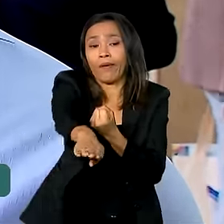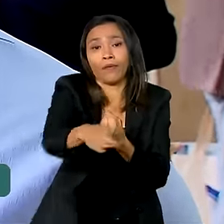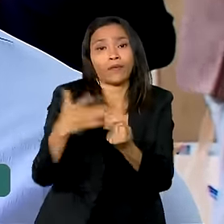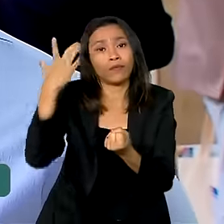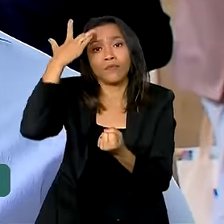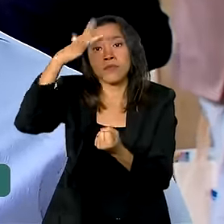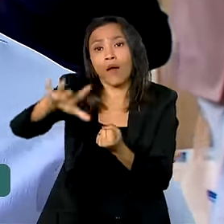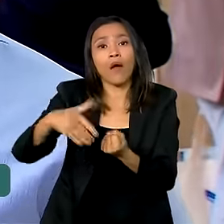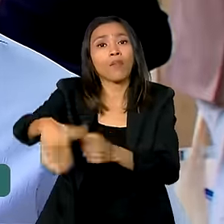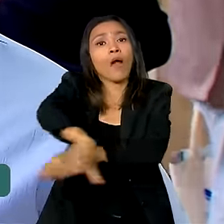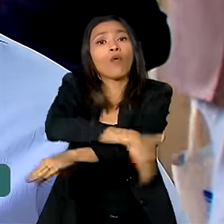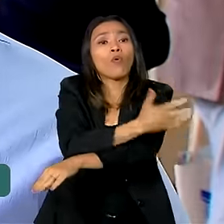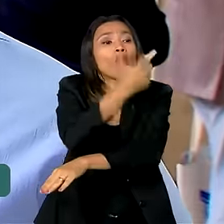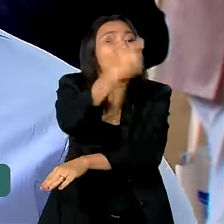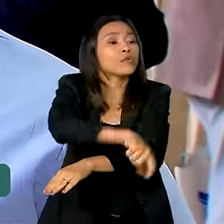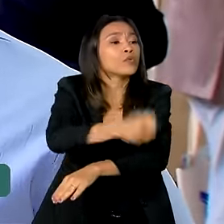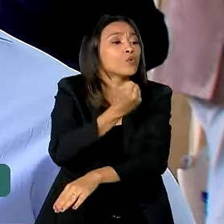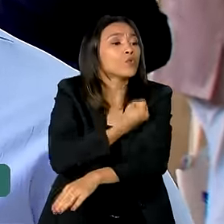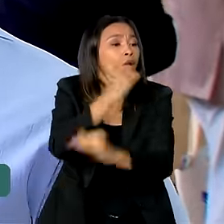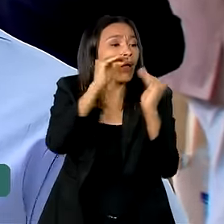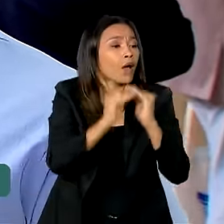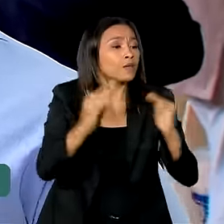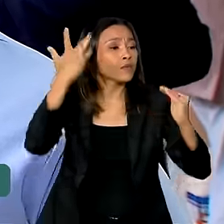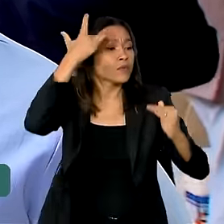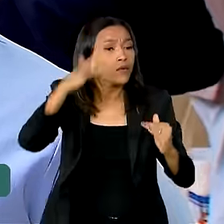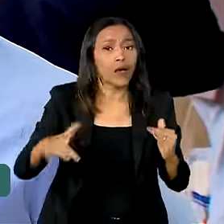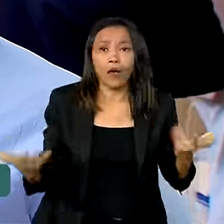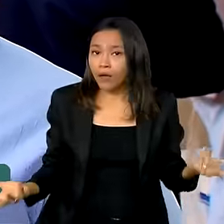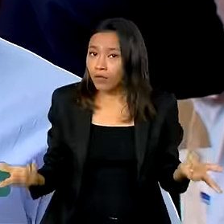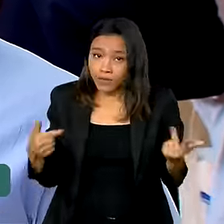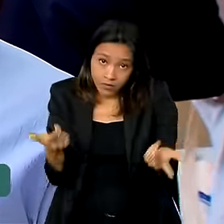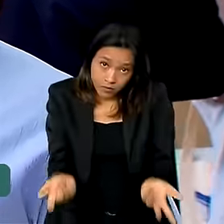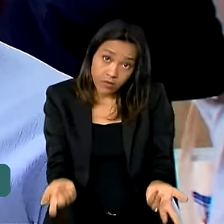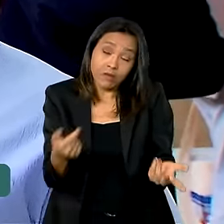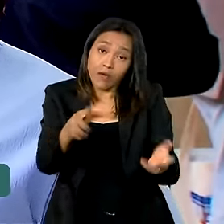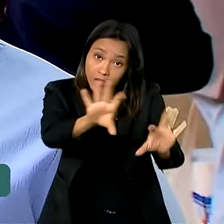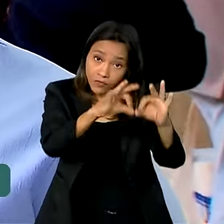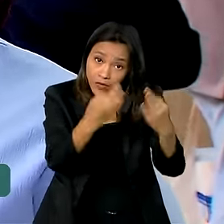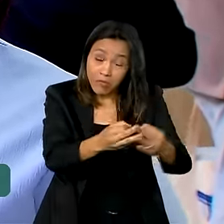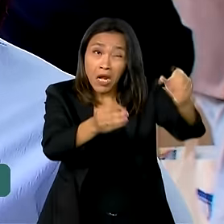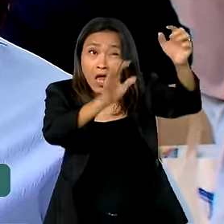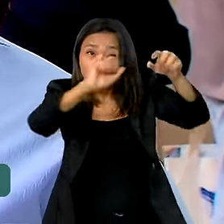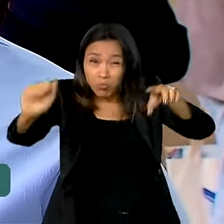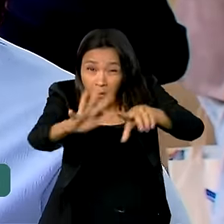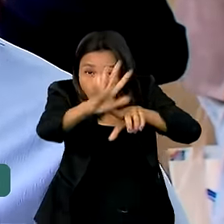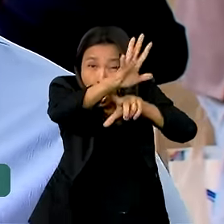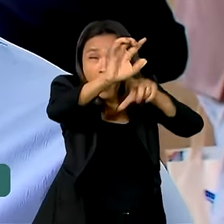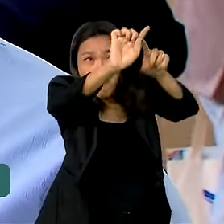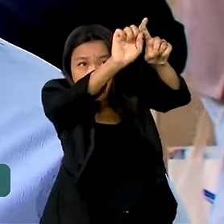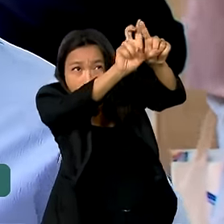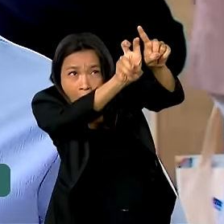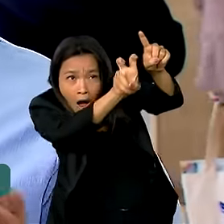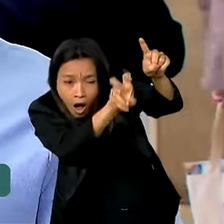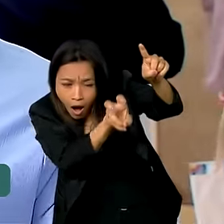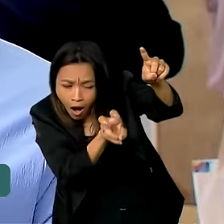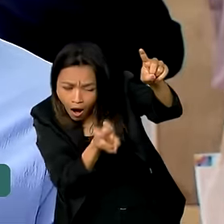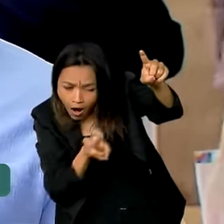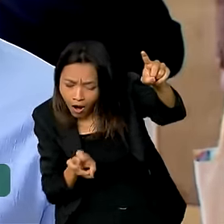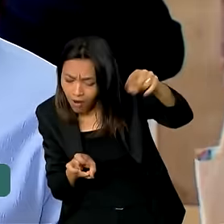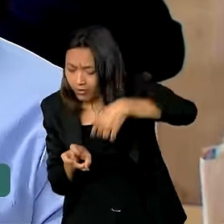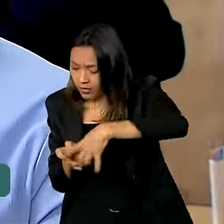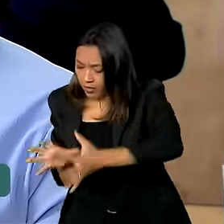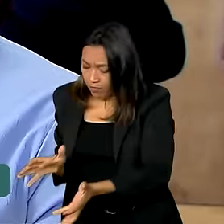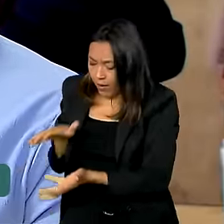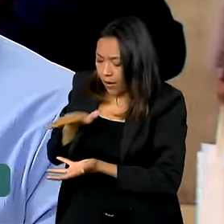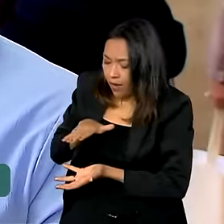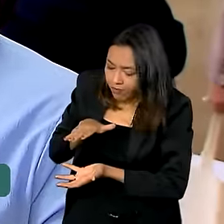endereçamento, não tem nada que segure ele, que aquela entrega é naquele local. então as famílias tem que descer lá da última casa, se for lá, e pegar lá